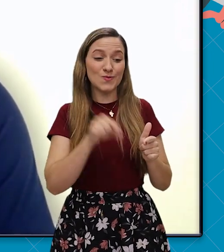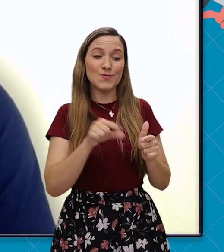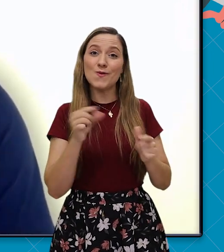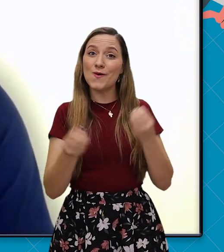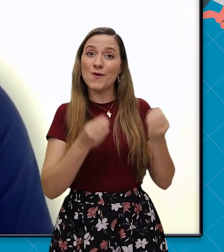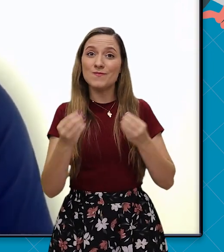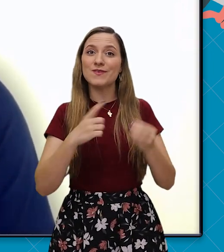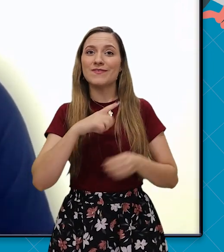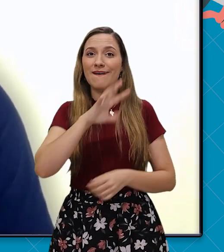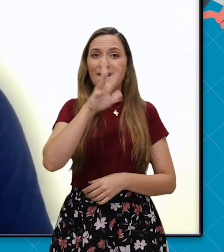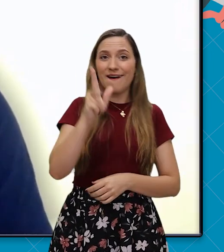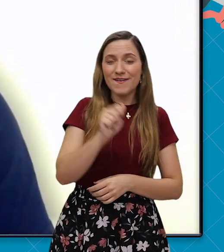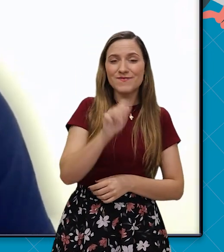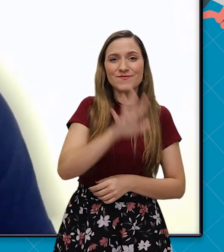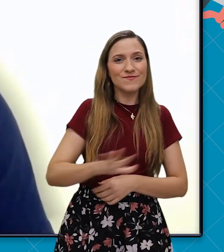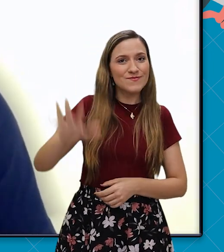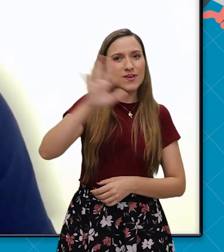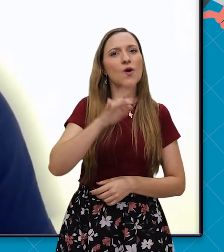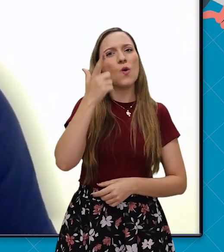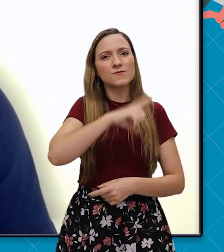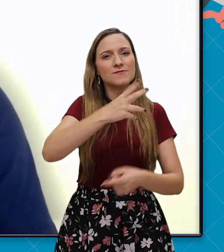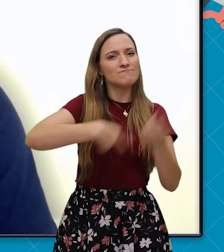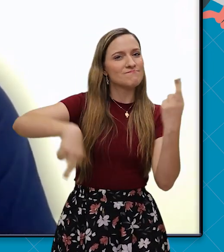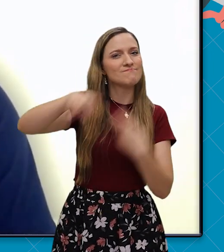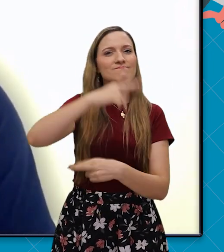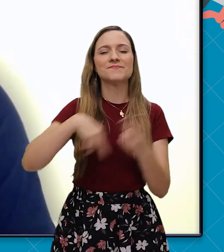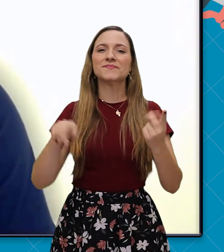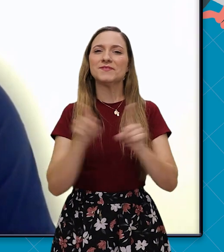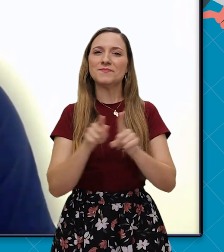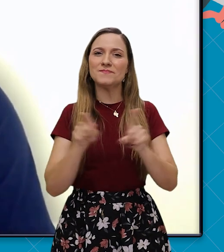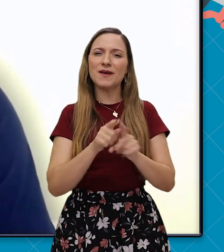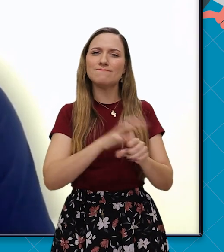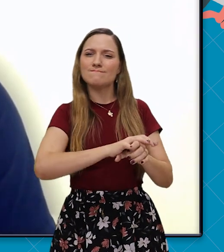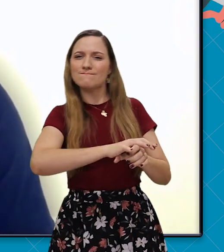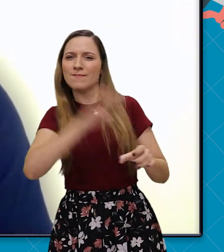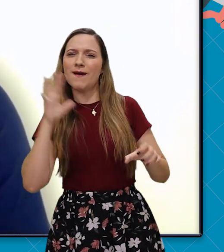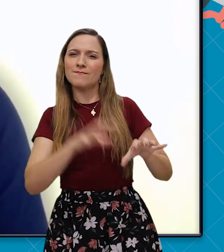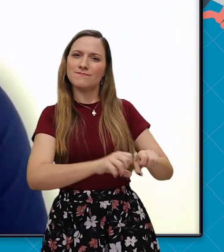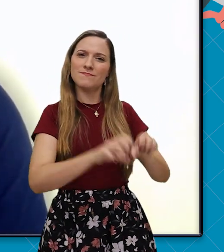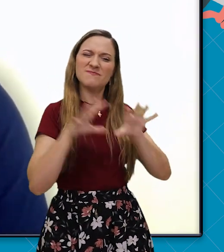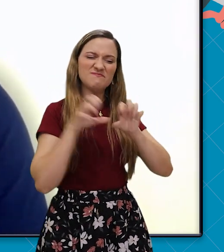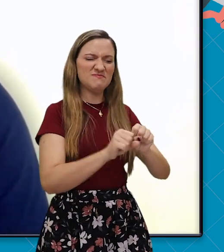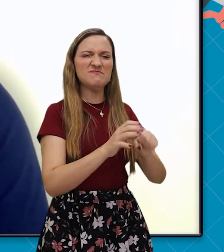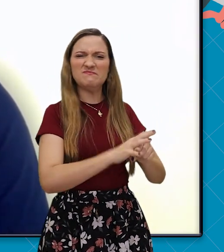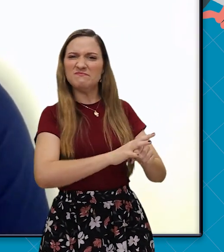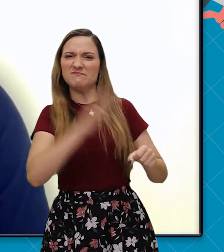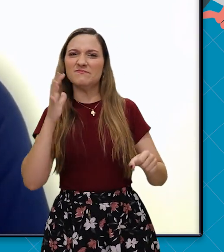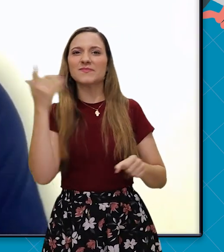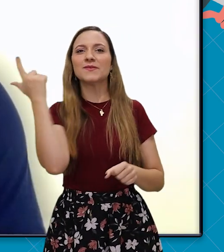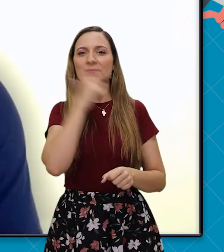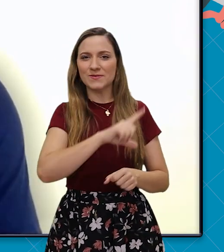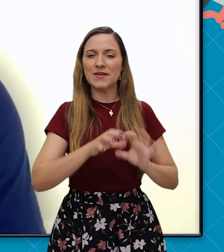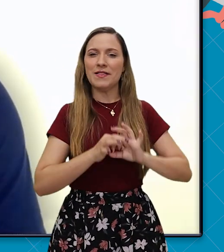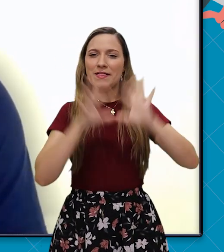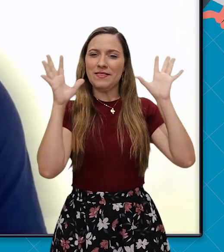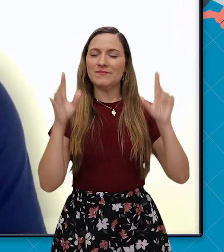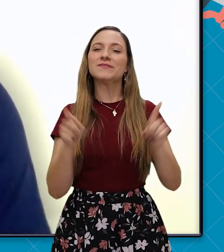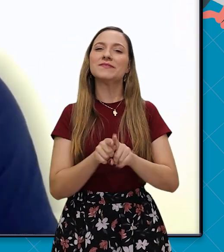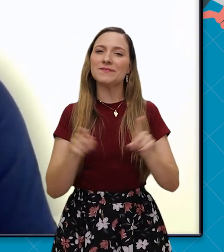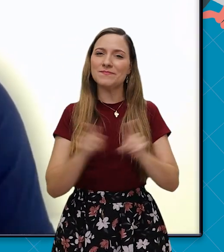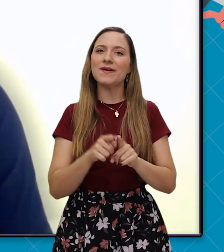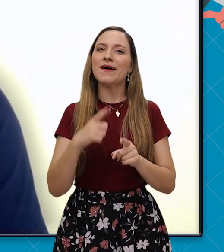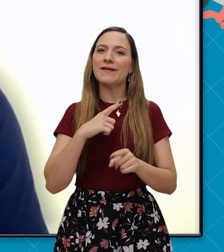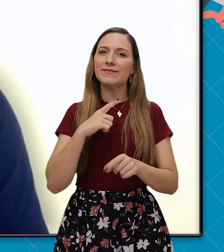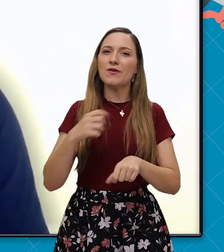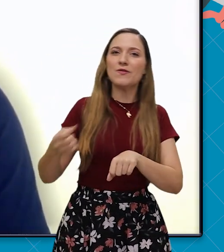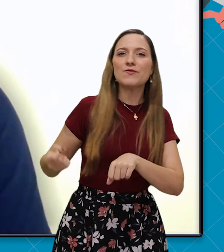panafricanas e o continente africano experimentou a revolução e a descolonização das potências ocidentais